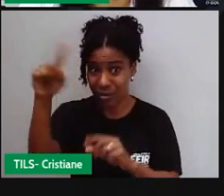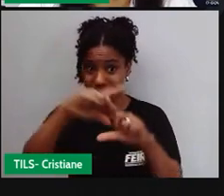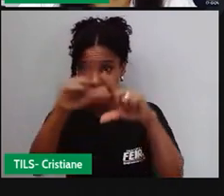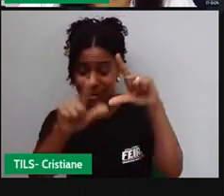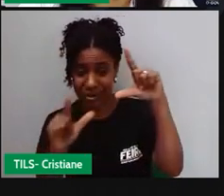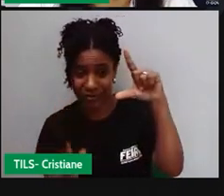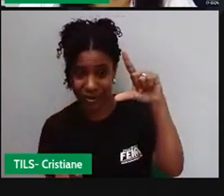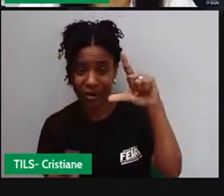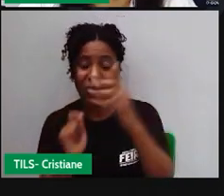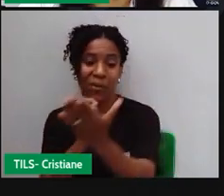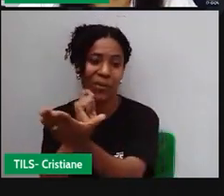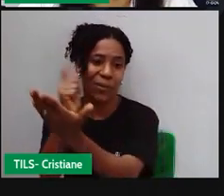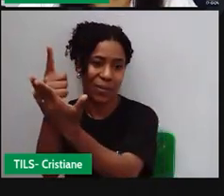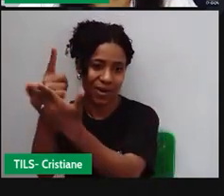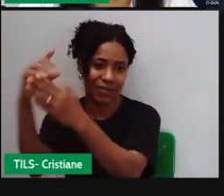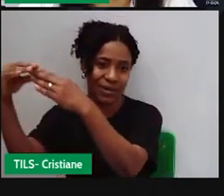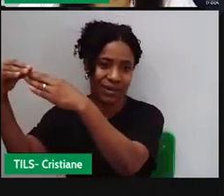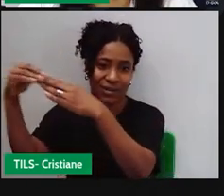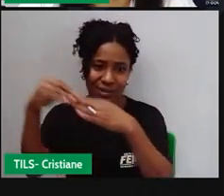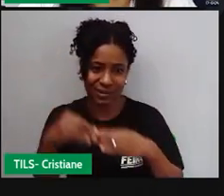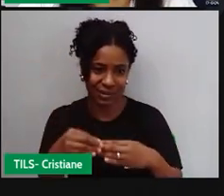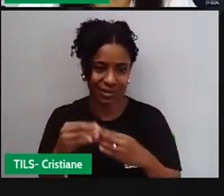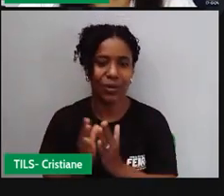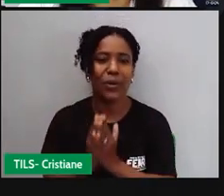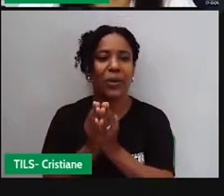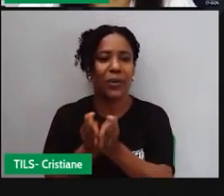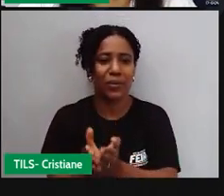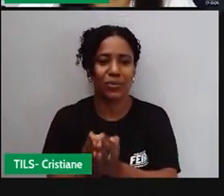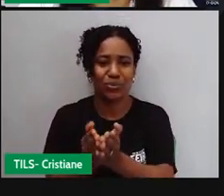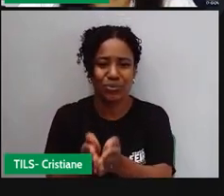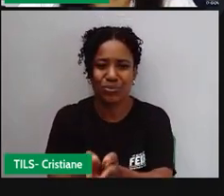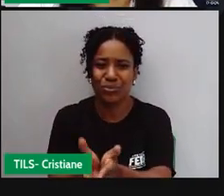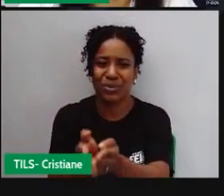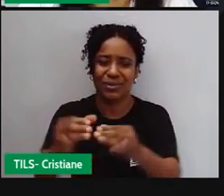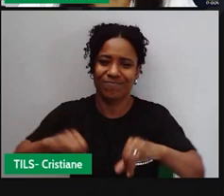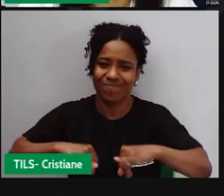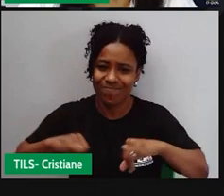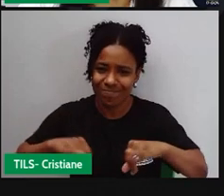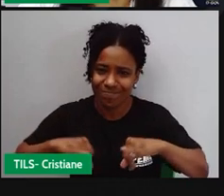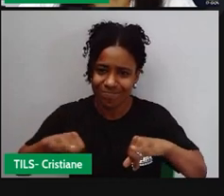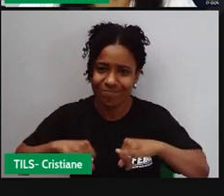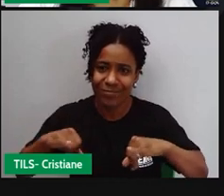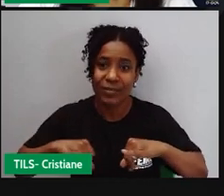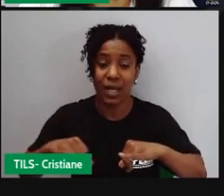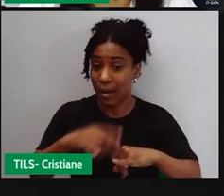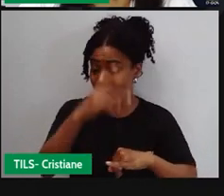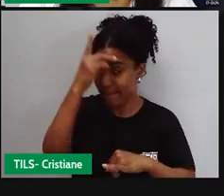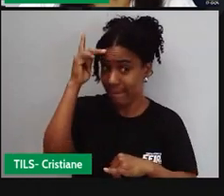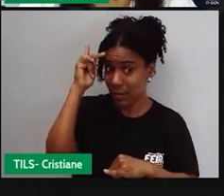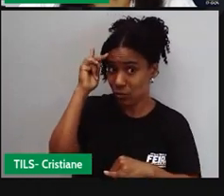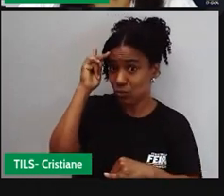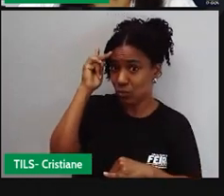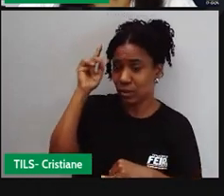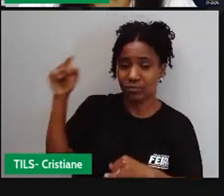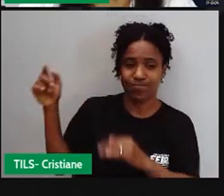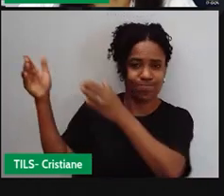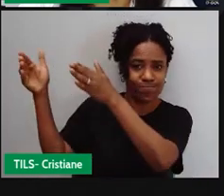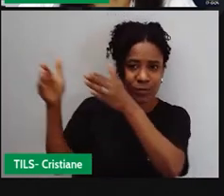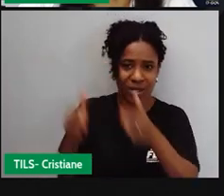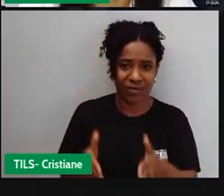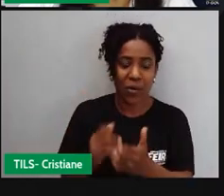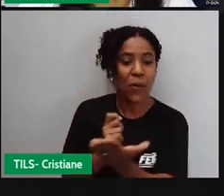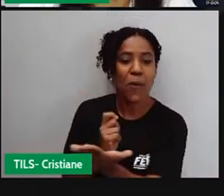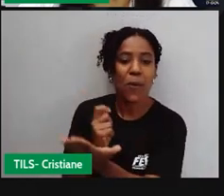trazidos para o Brasil em navios negreiros com condições precárias. Os colonos compravam pessoas como se fossem animais